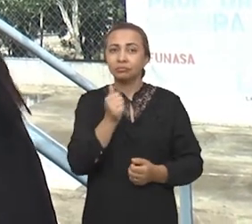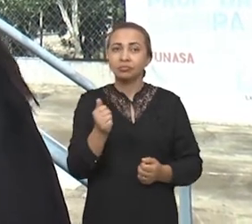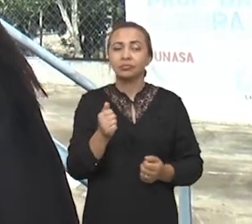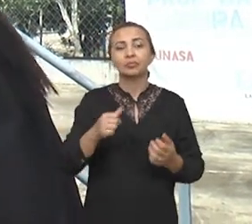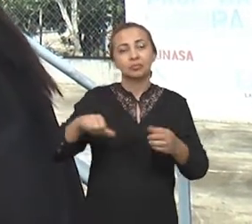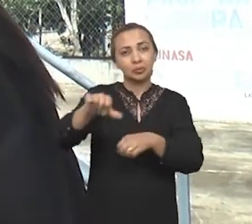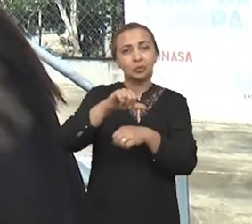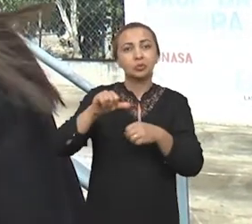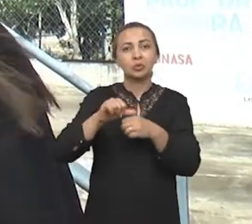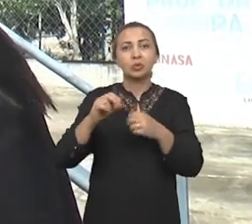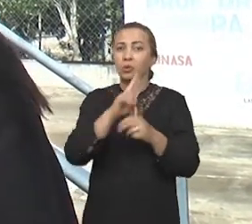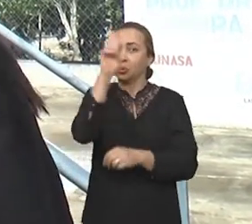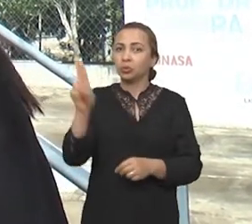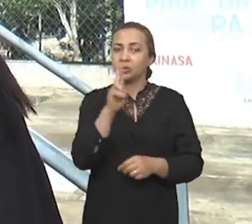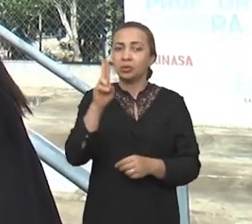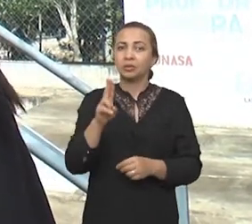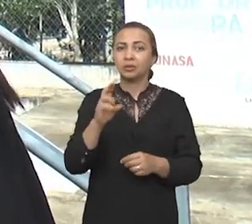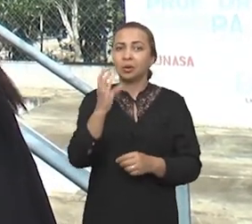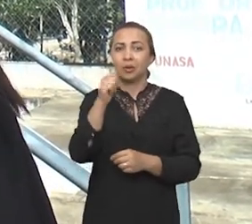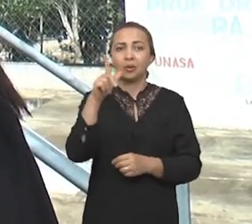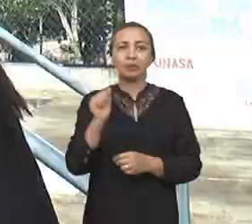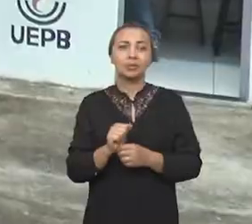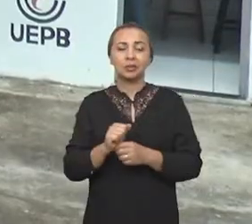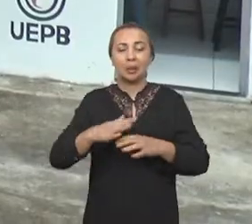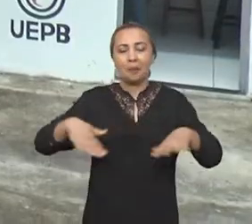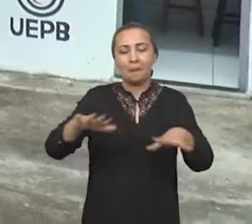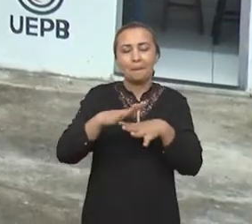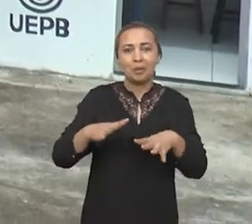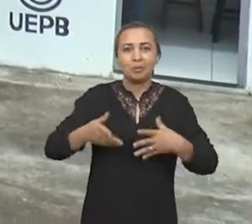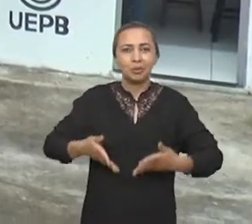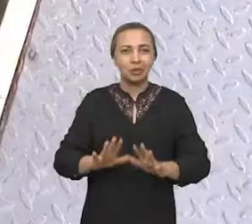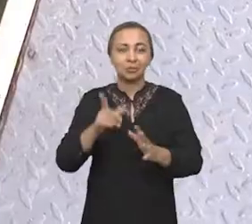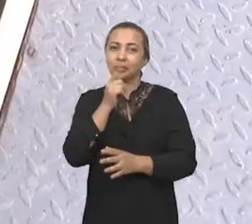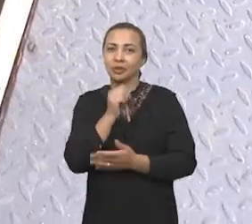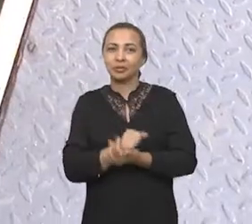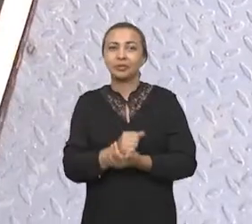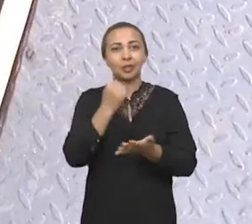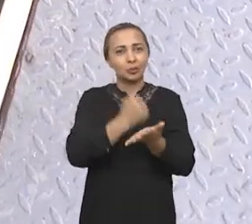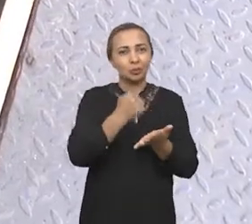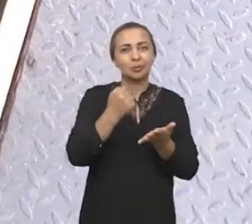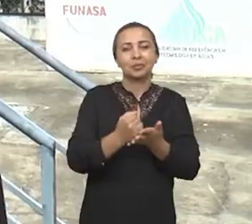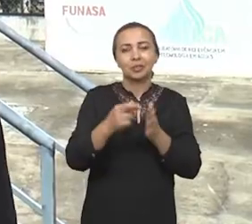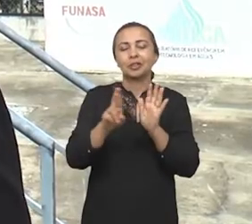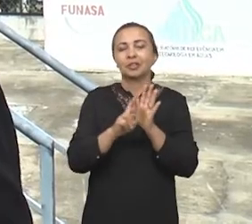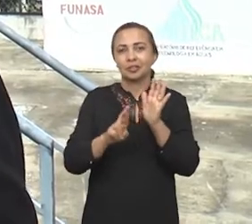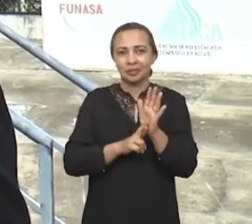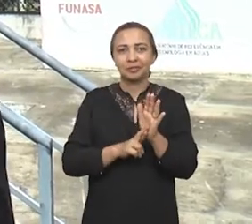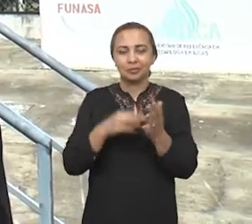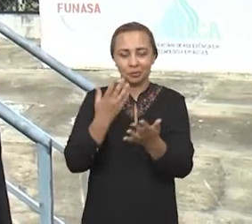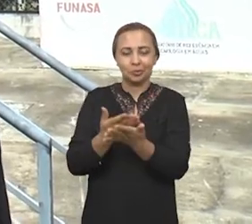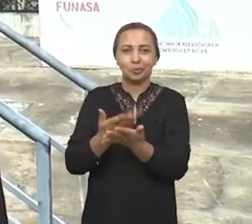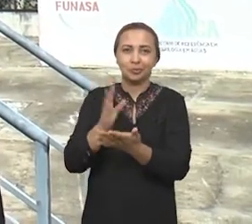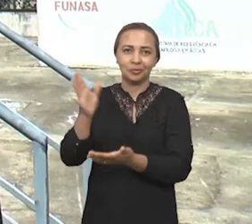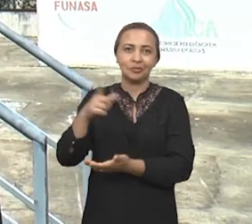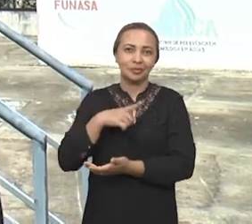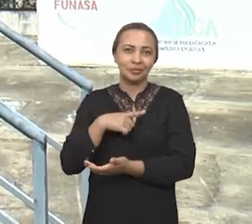de água utilizando os coagulantes orgânicos no próprio manancial. O estudo já tem patente registrada. A mesma ação que o